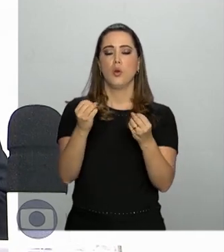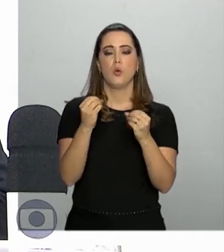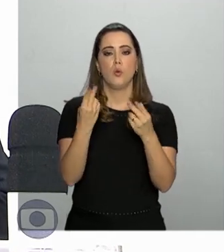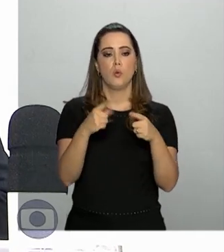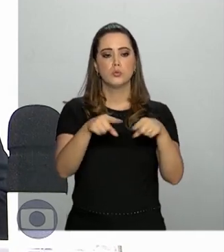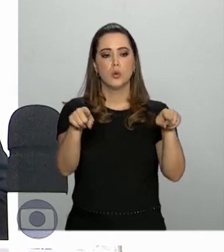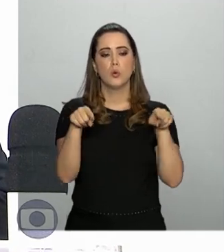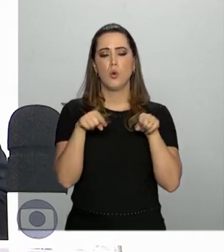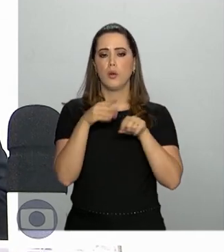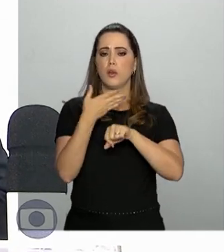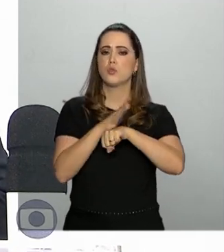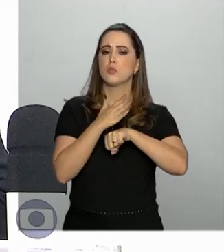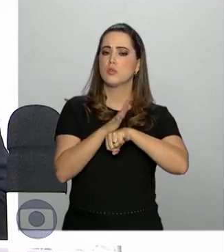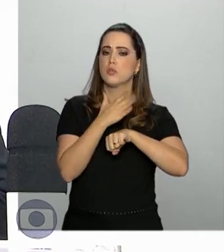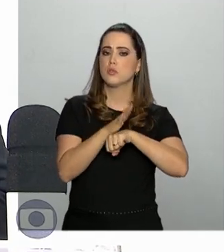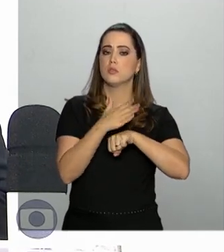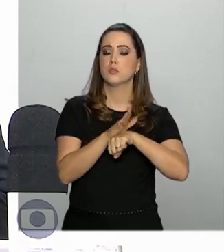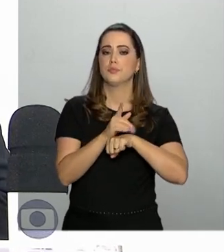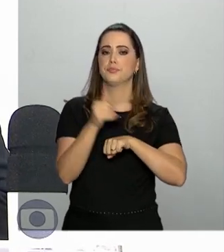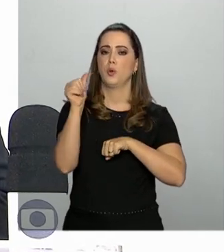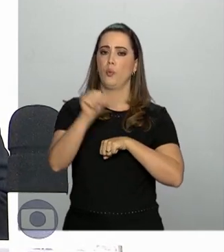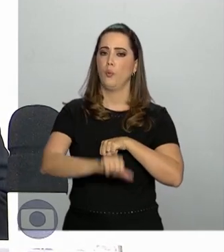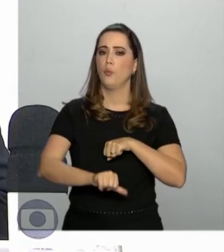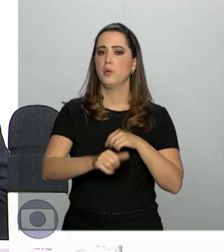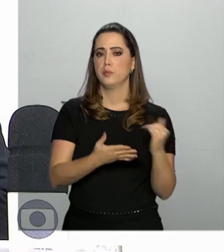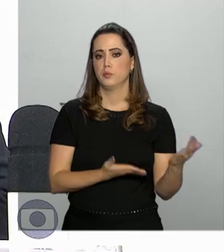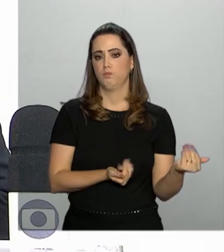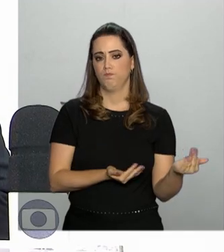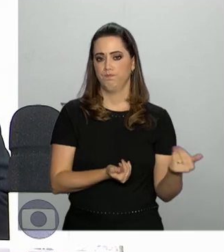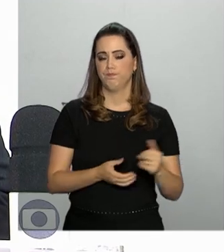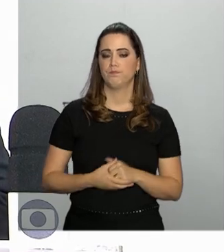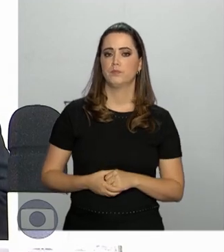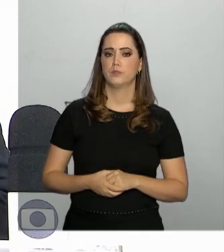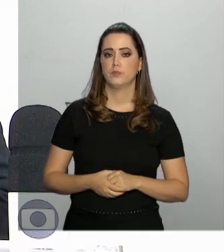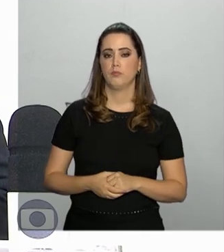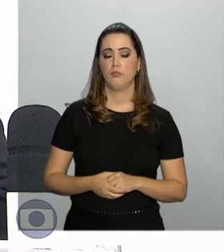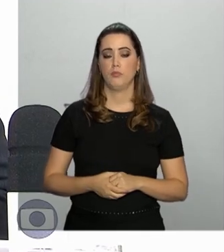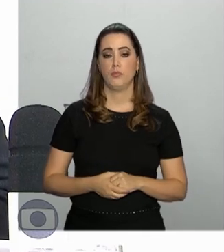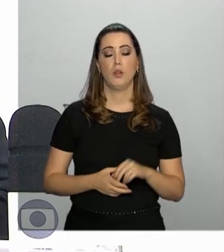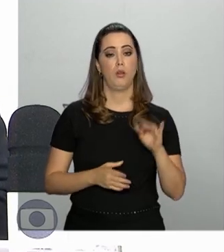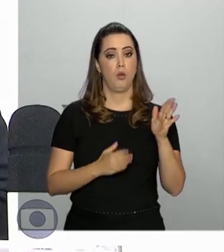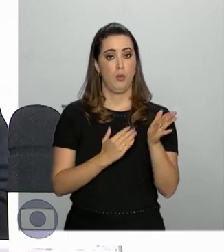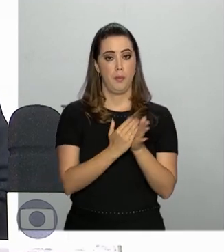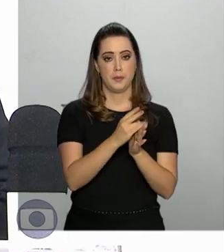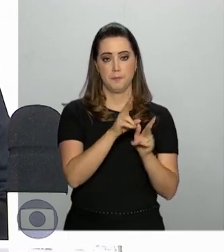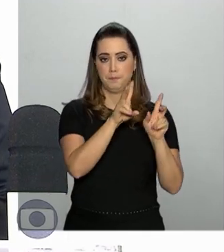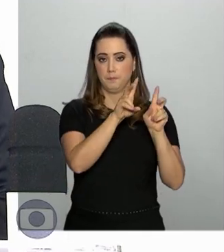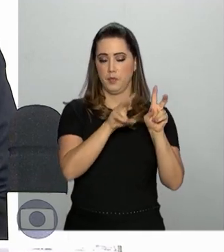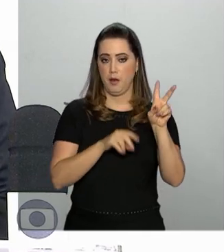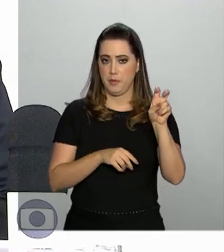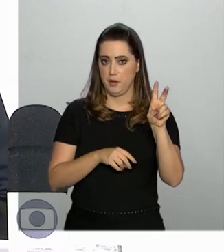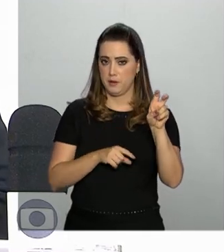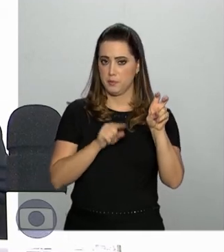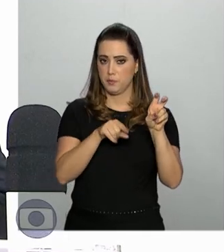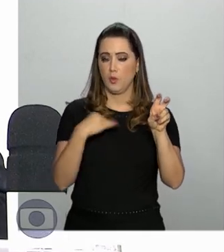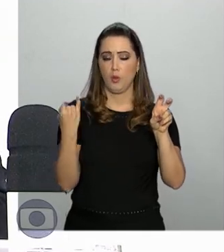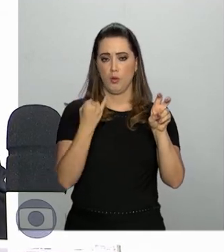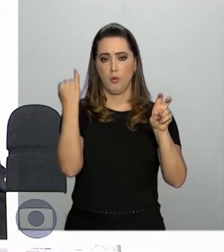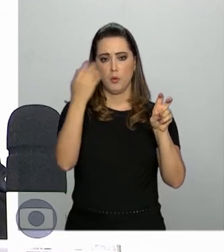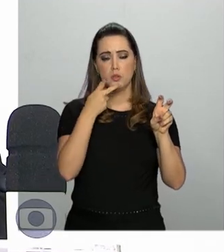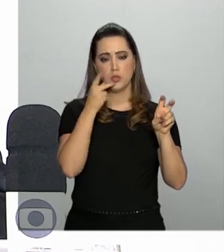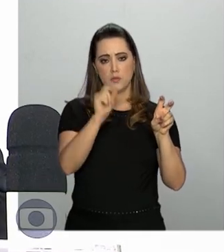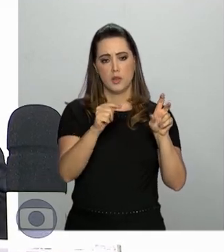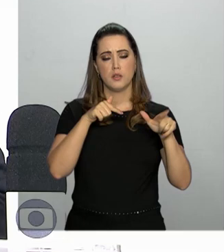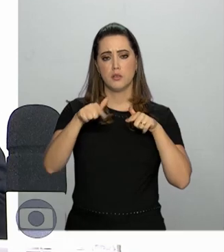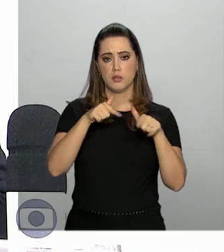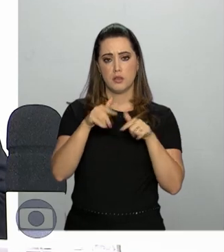de treinamento em más condições. Abre aspas. Vamos ressaltar a importância de